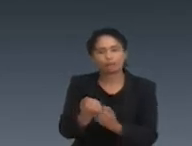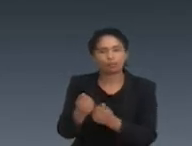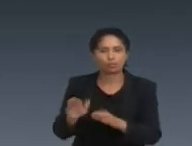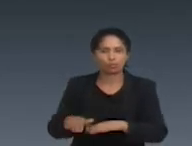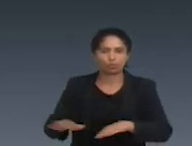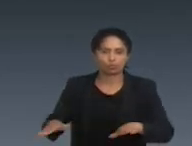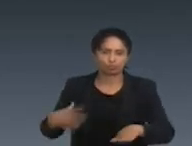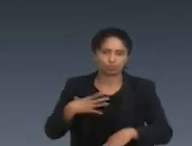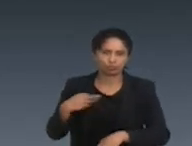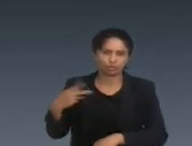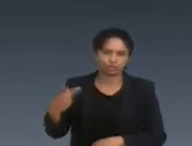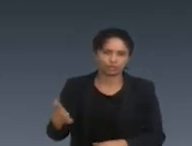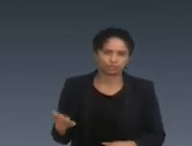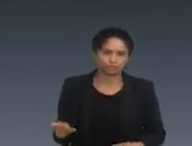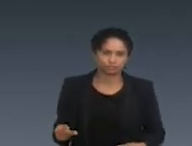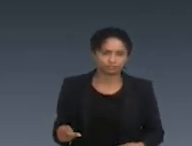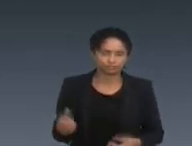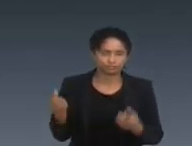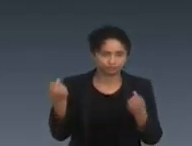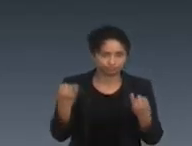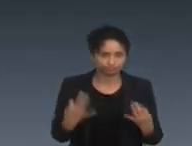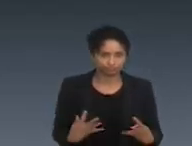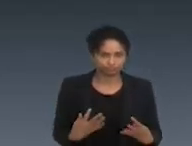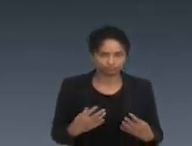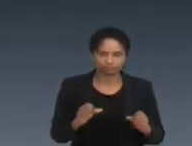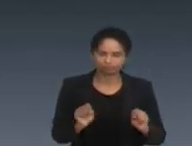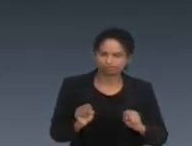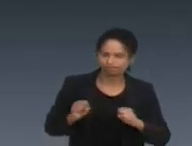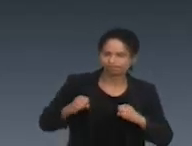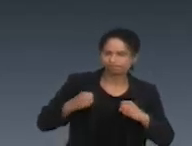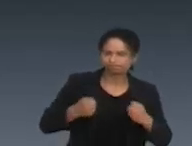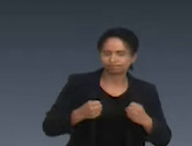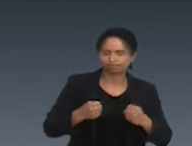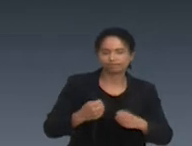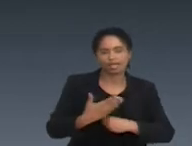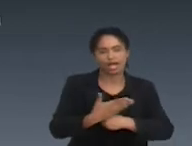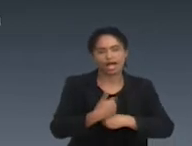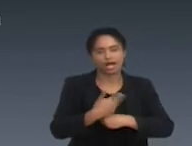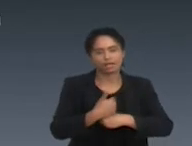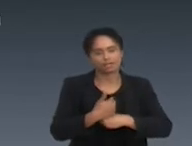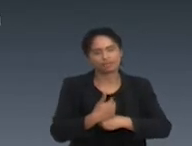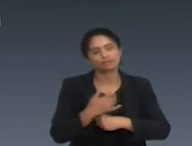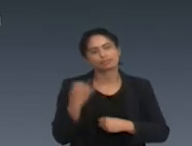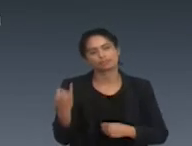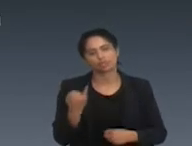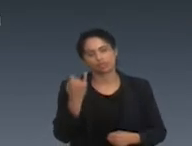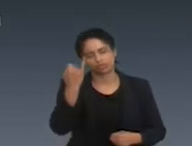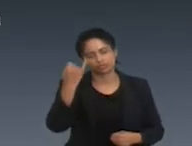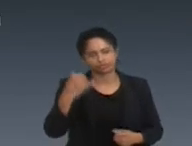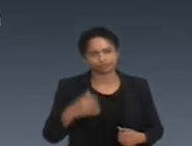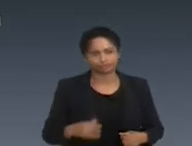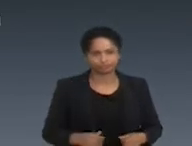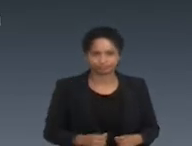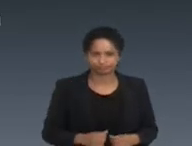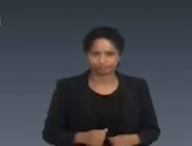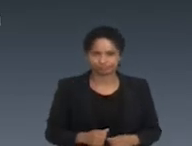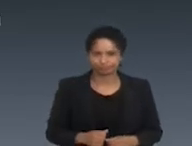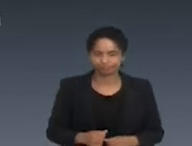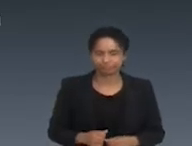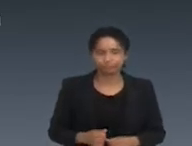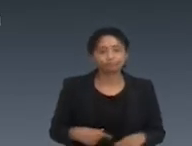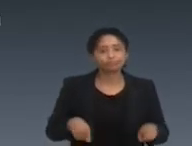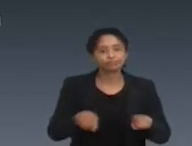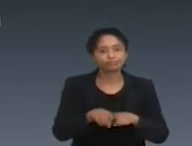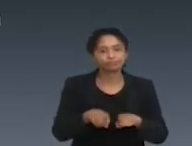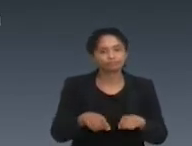Então, já falei, intensidade, precocidade, é muito importante. E aí, a gente tem aí o arsenal